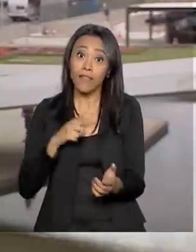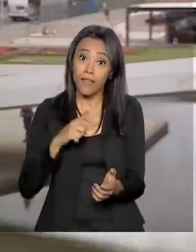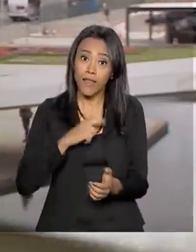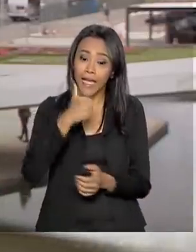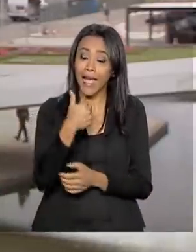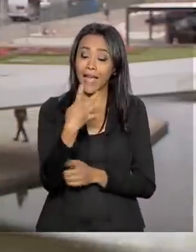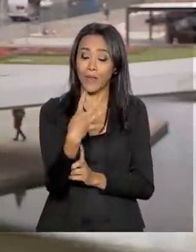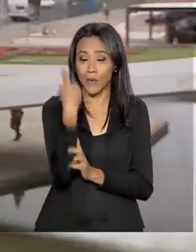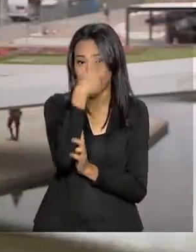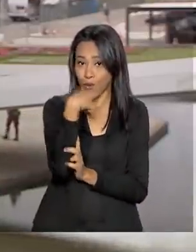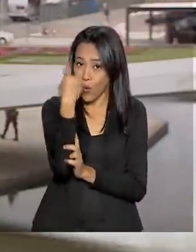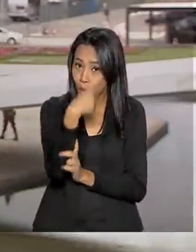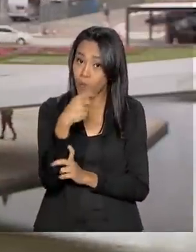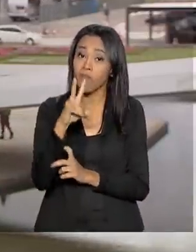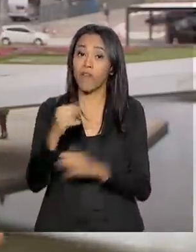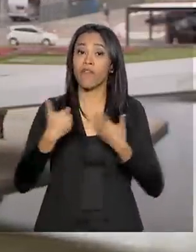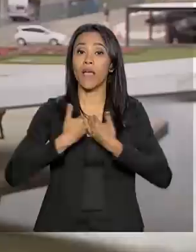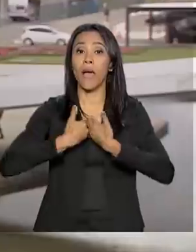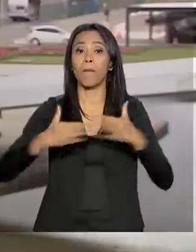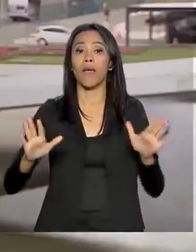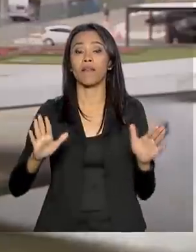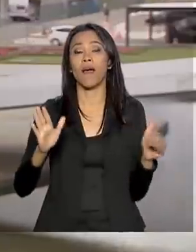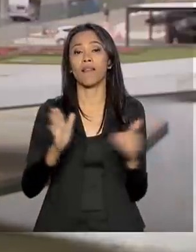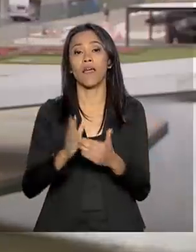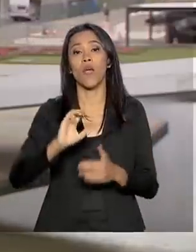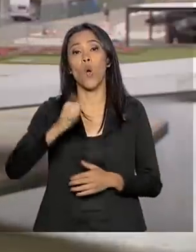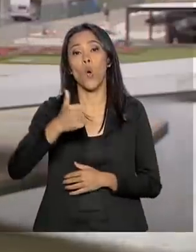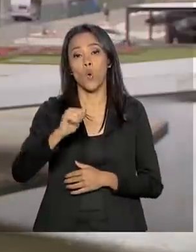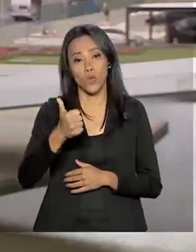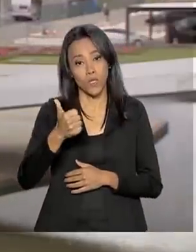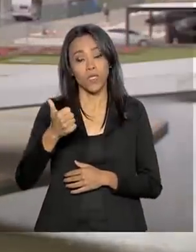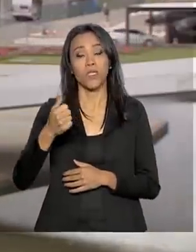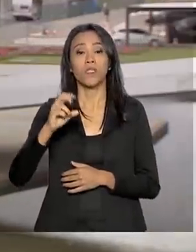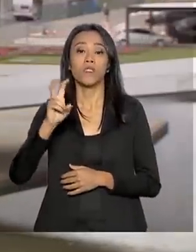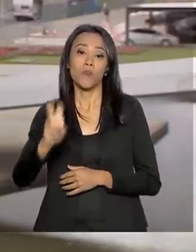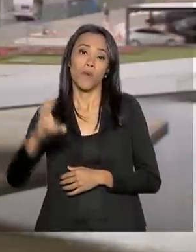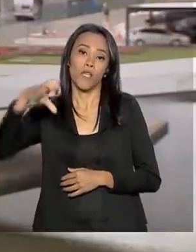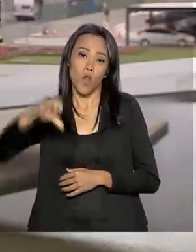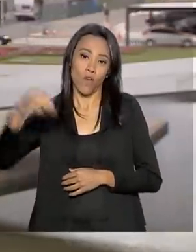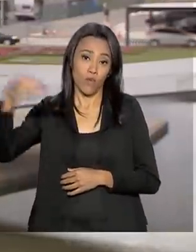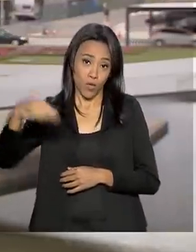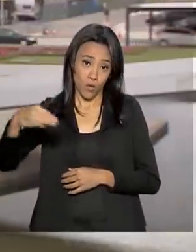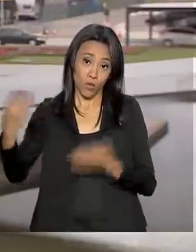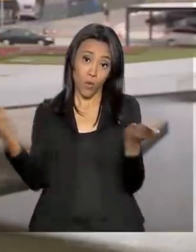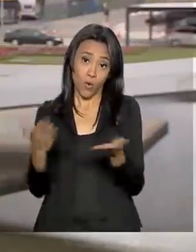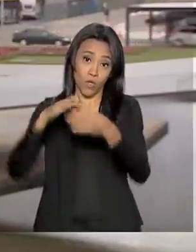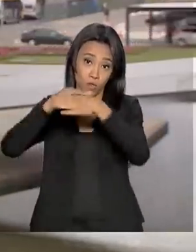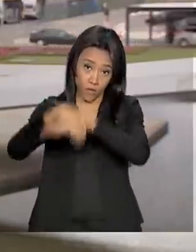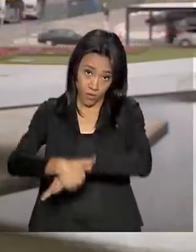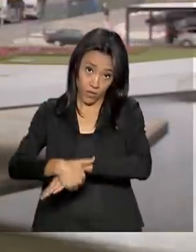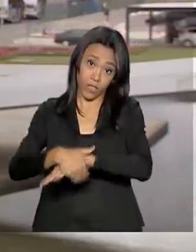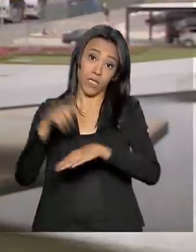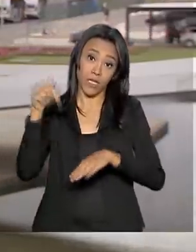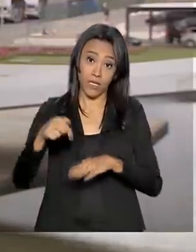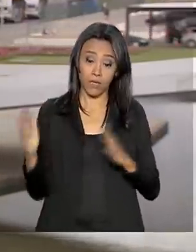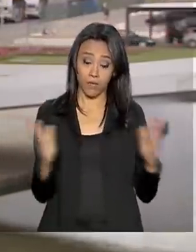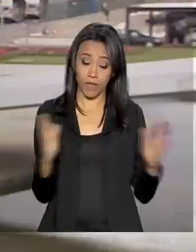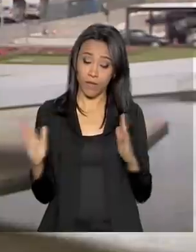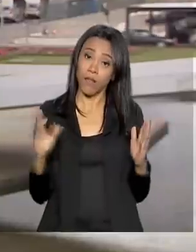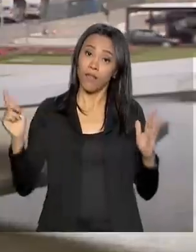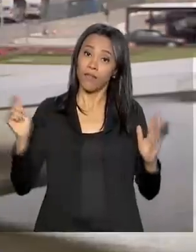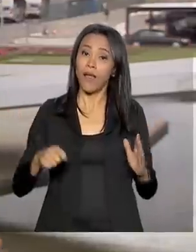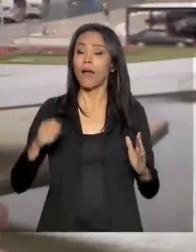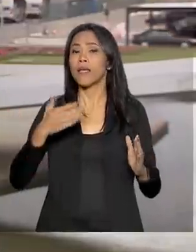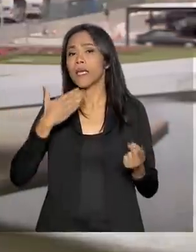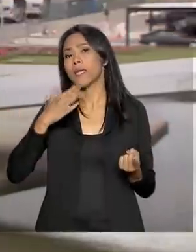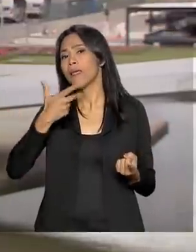pela frente. Isso porque o sistema vai ficar aberto até as 11 horas e 59 minutos da noite de hoje. Esse prazo também vale para quem precisa